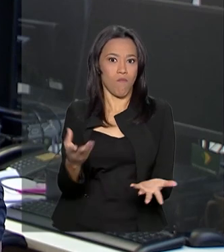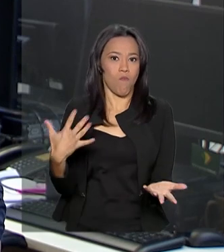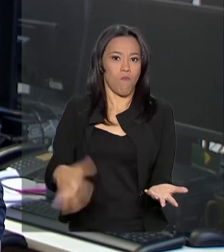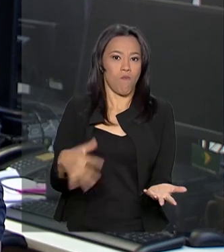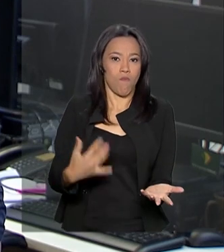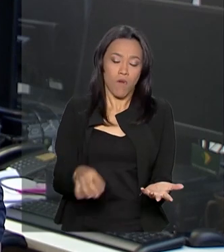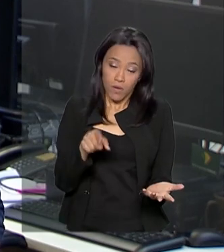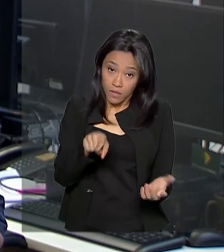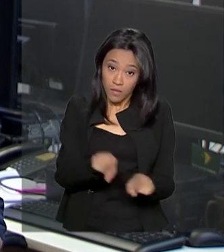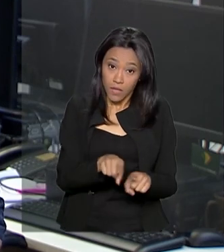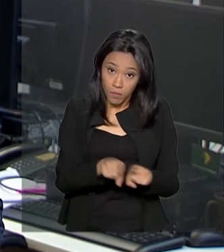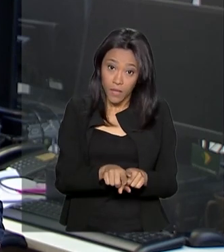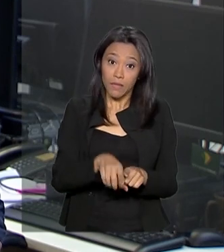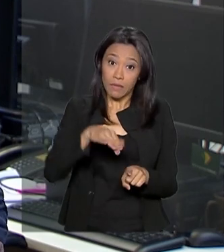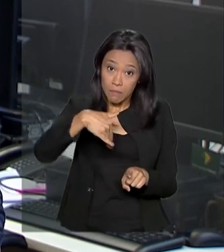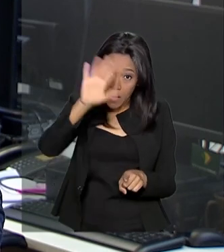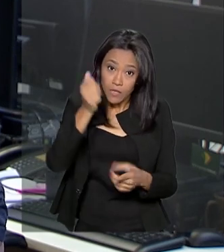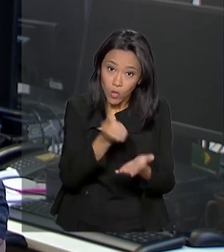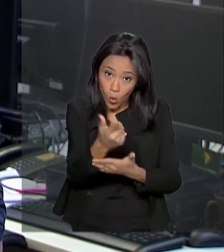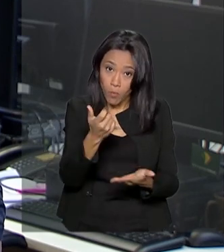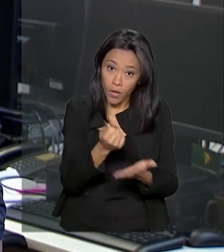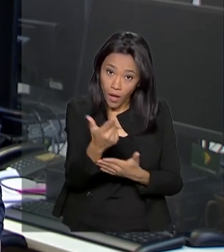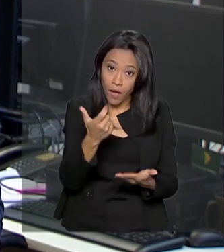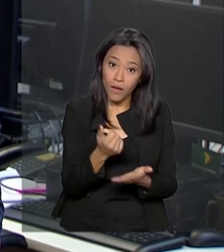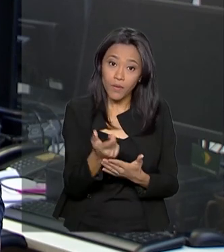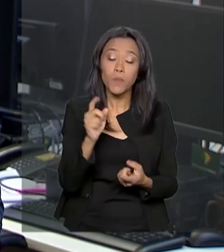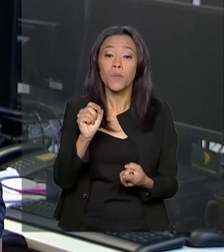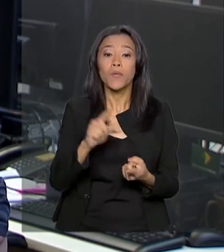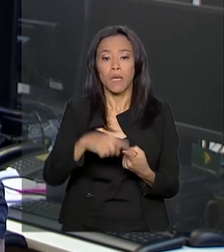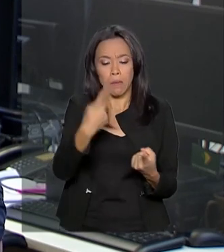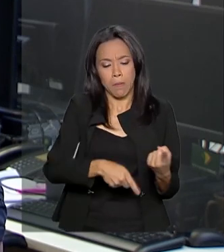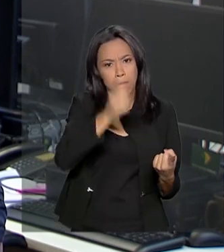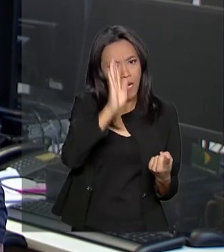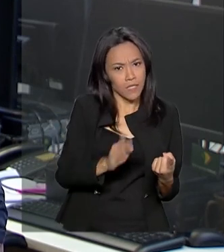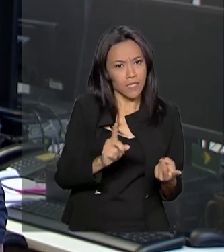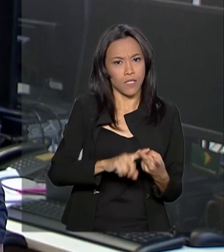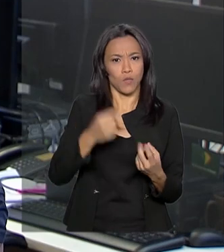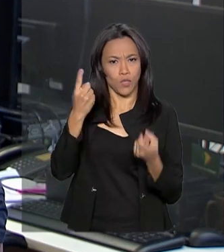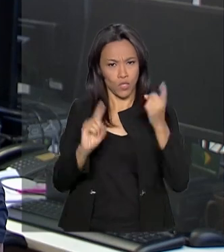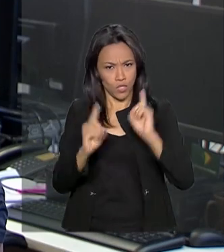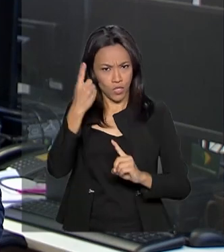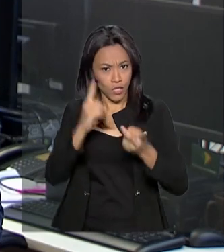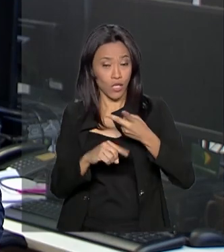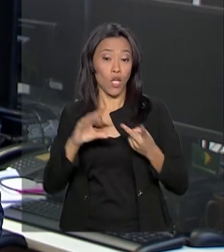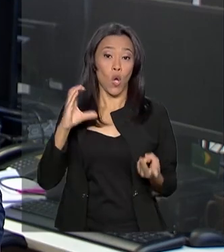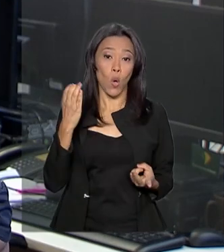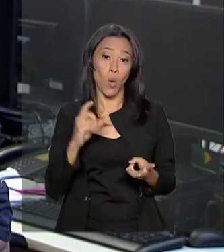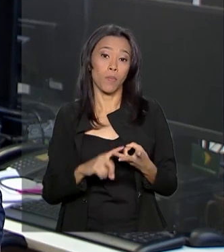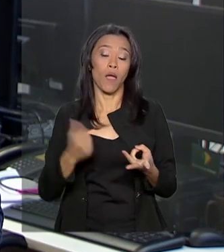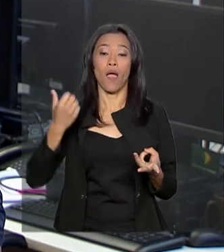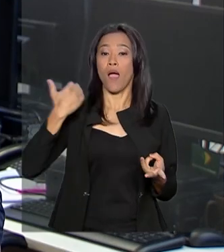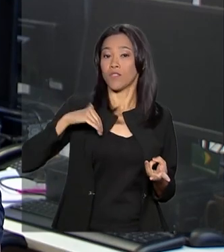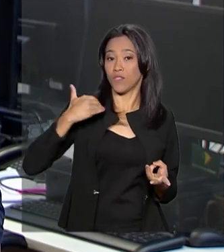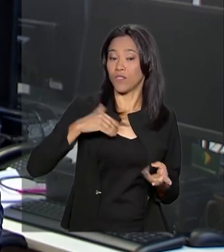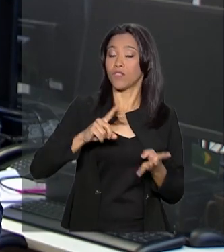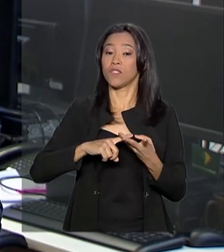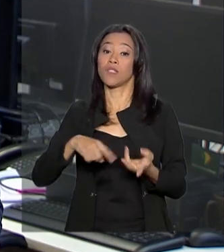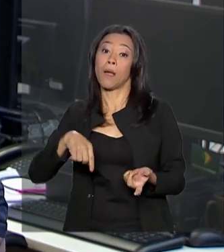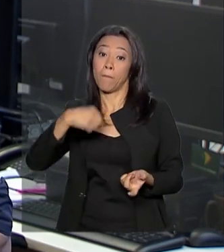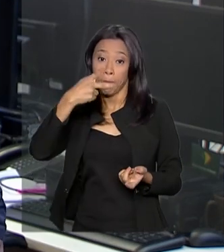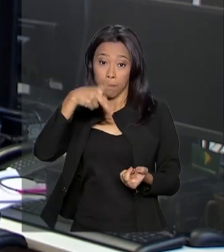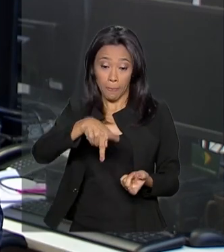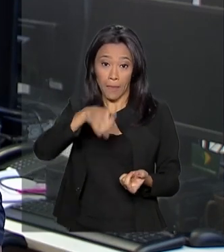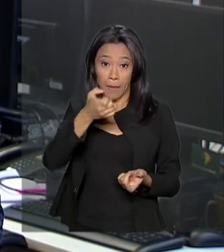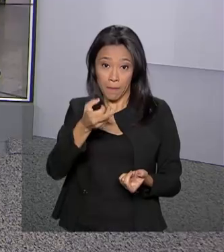de nacionalidades que mais compraram, estão, além do Brasil, Chile, Colômbia, Argentina, Peru e